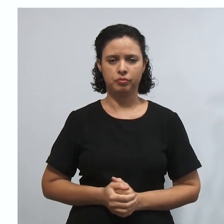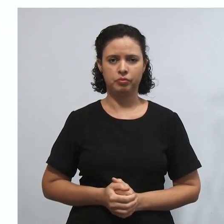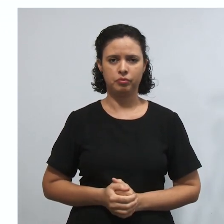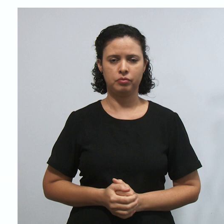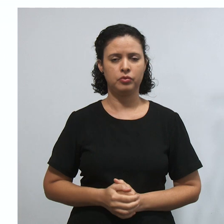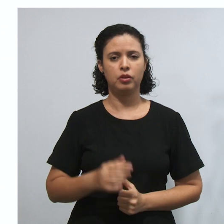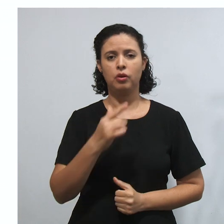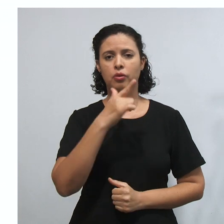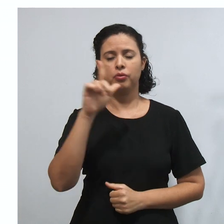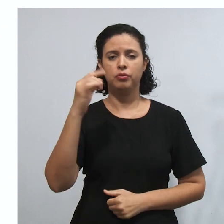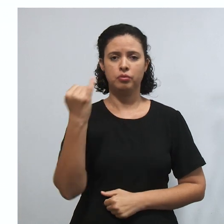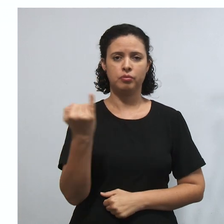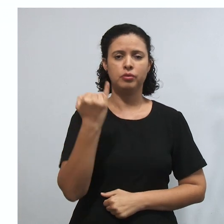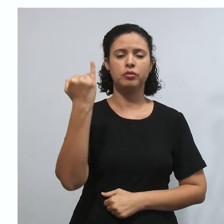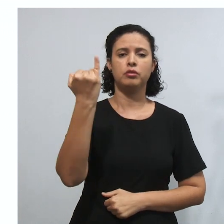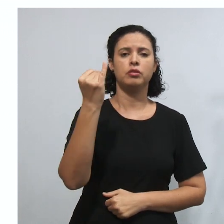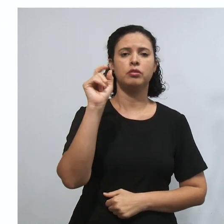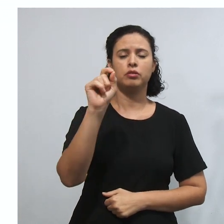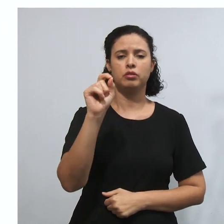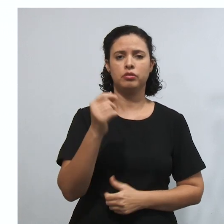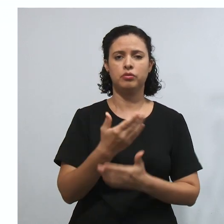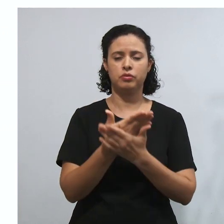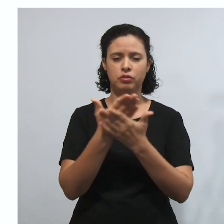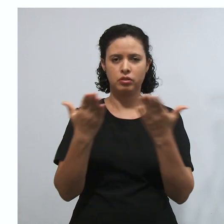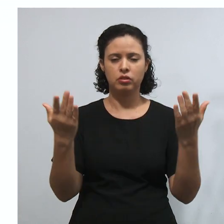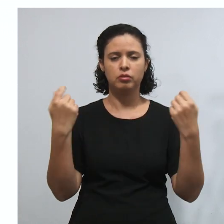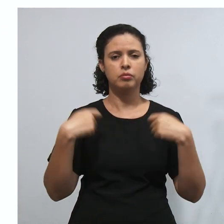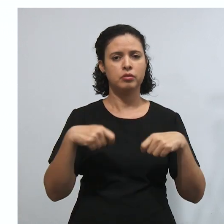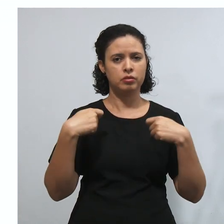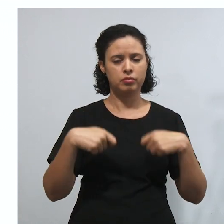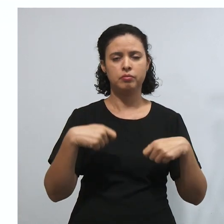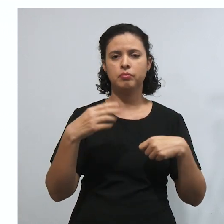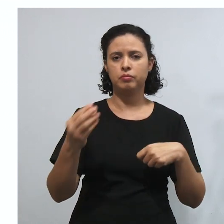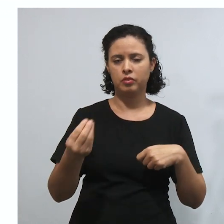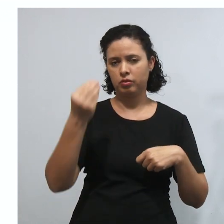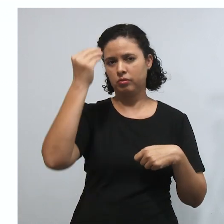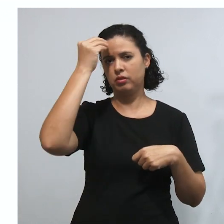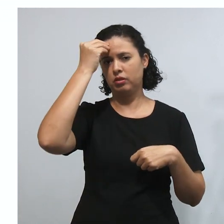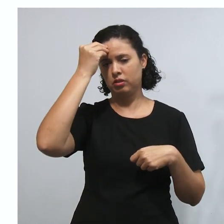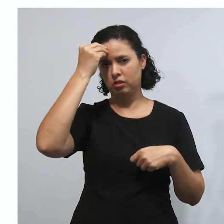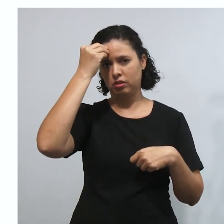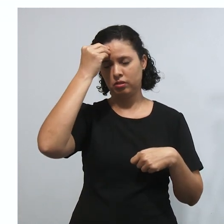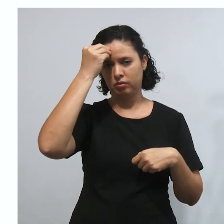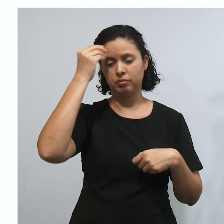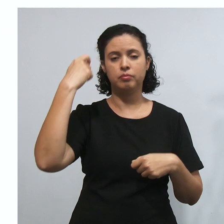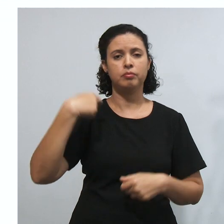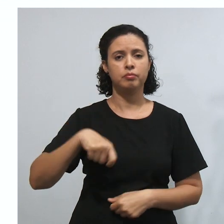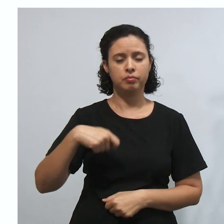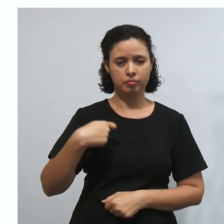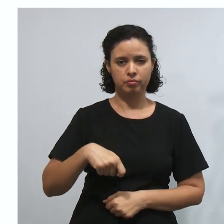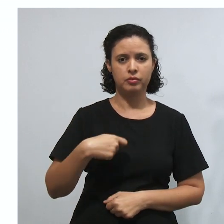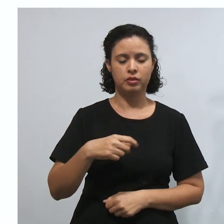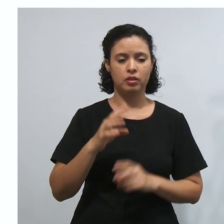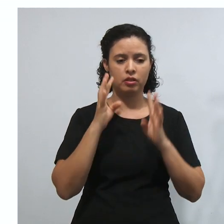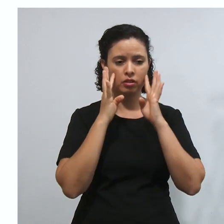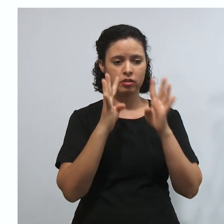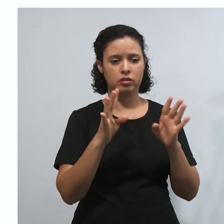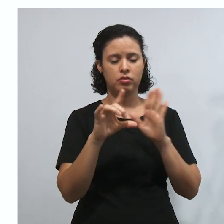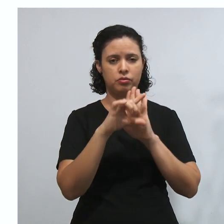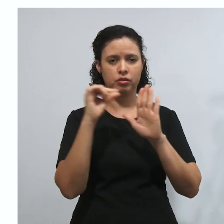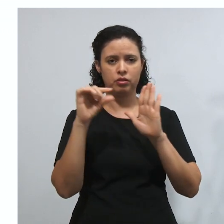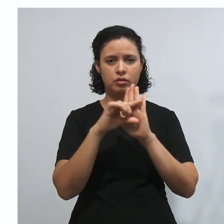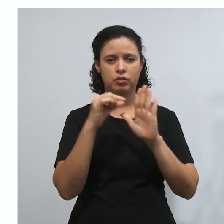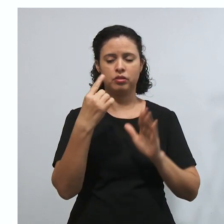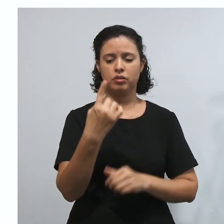muito importante aqui que vocês, de fato, precisam saber, vocês precisam estar aqui, ó, ligados no artigo 103